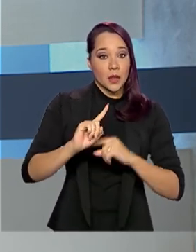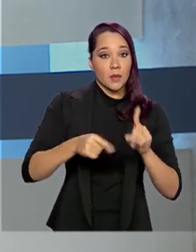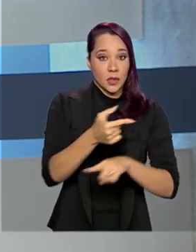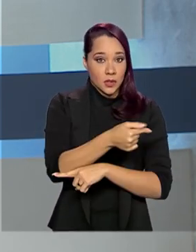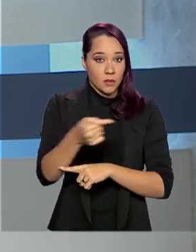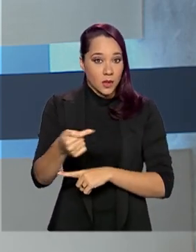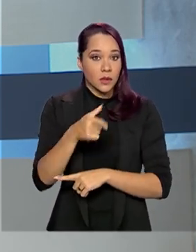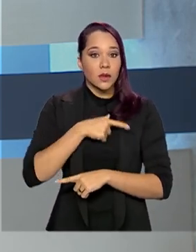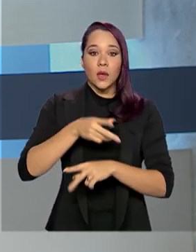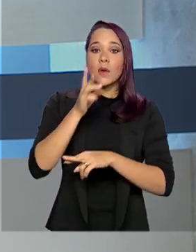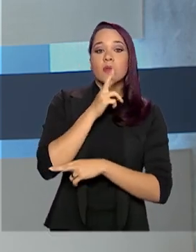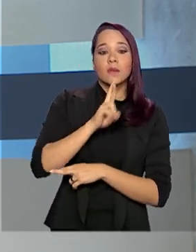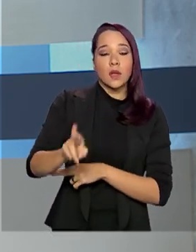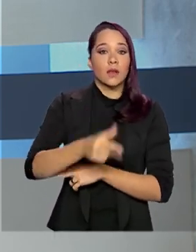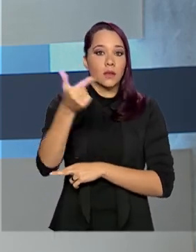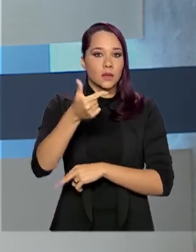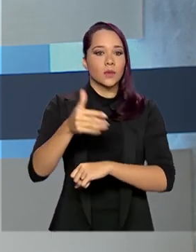semana, sai o resultado da segunda chamada.